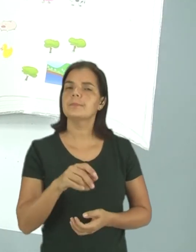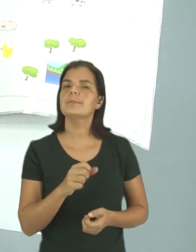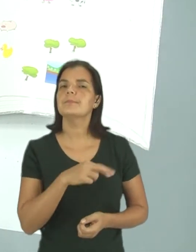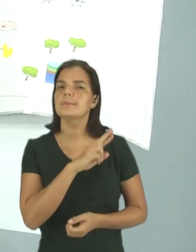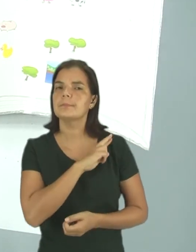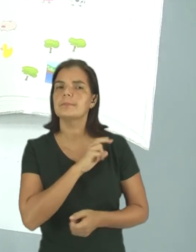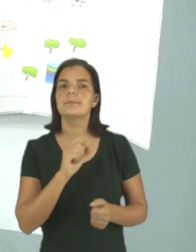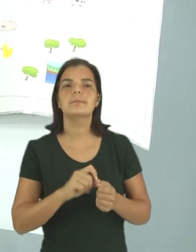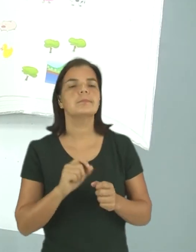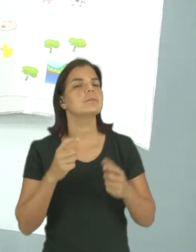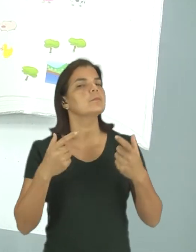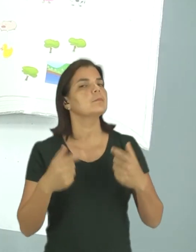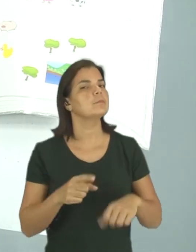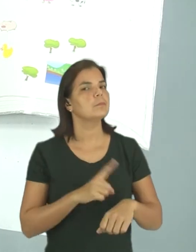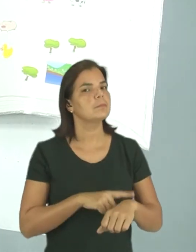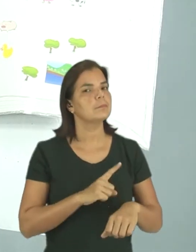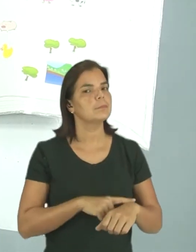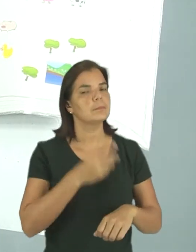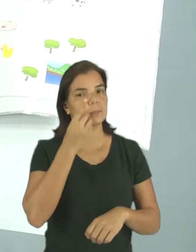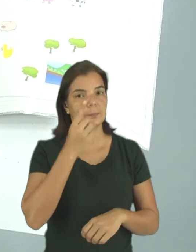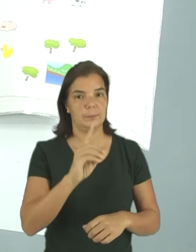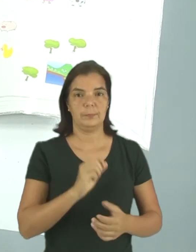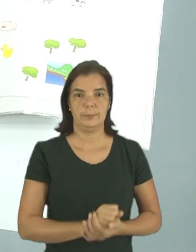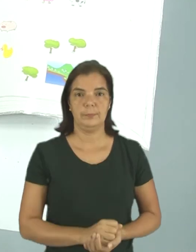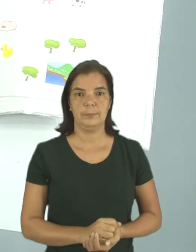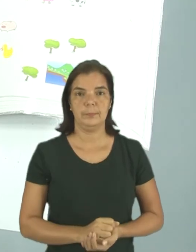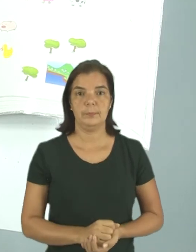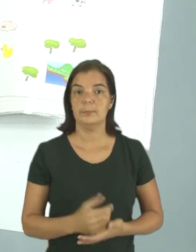atividades a Mila fez em que período do dia?